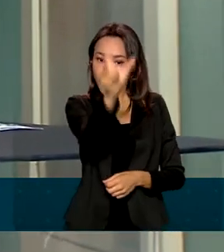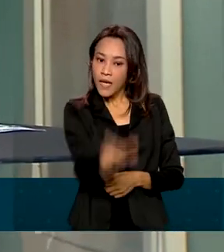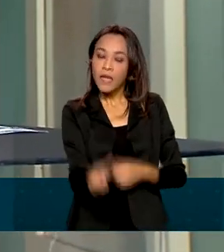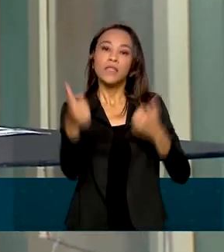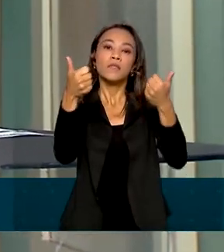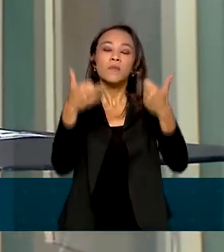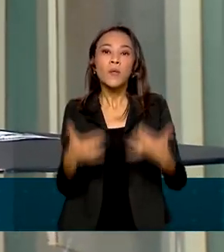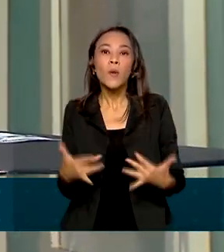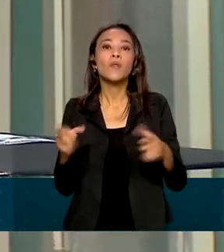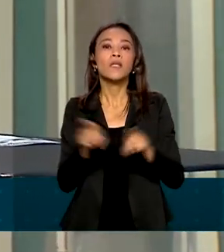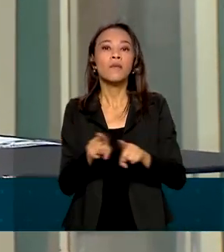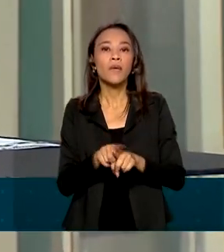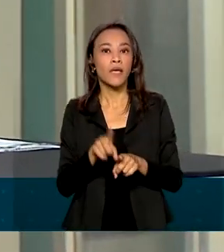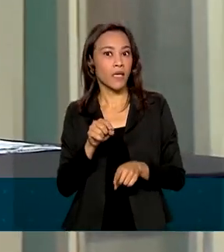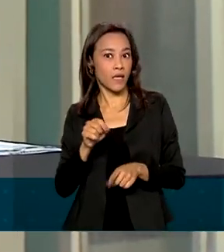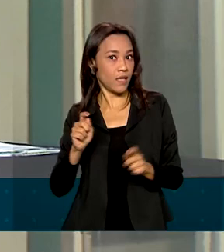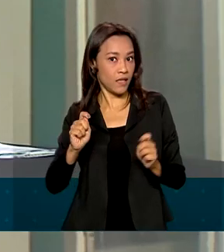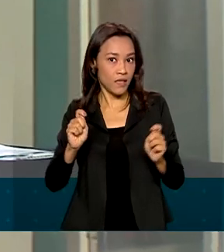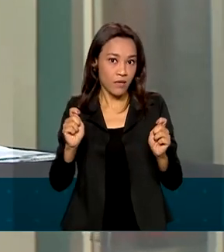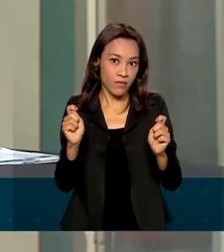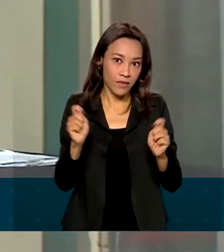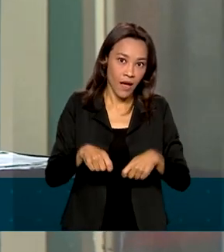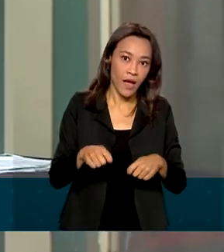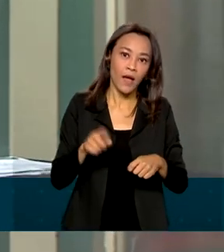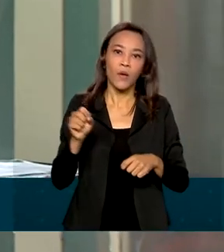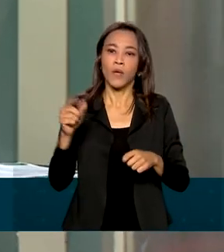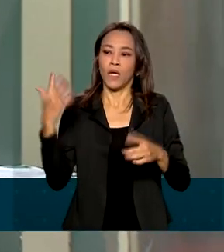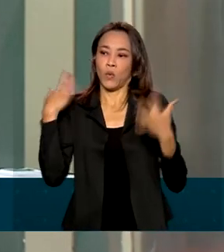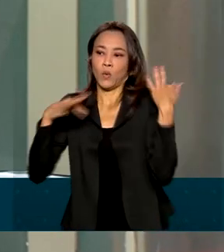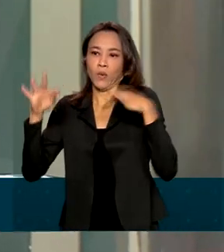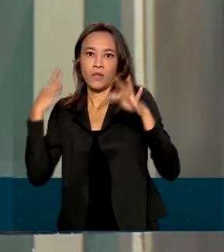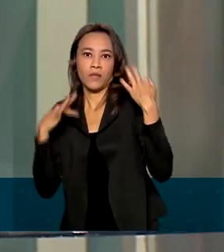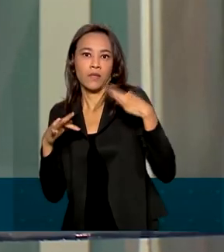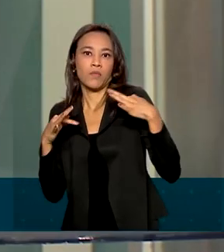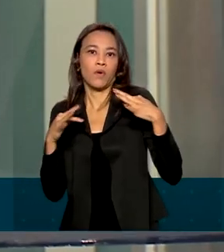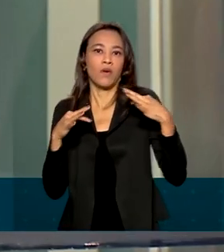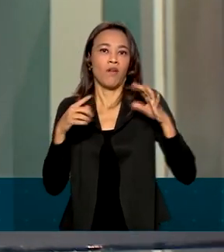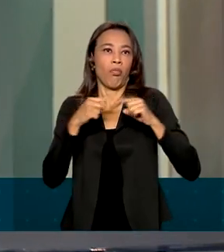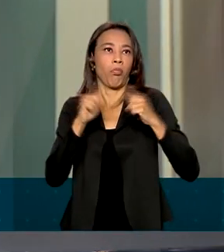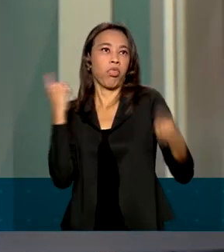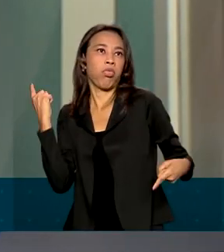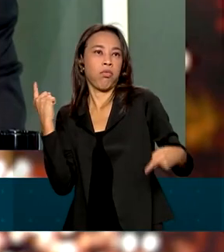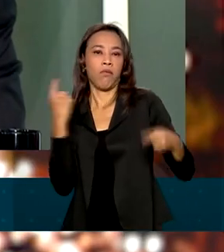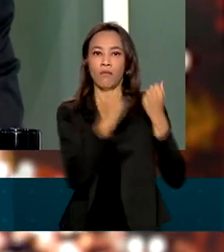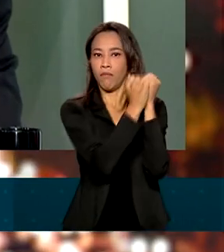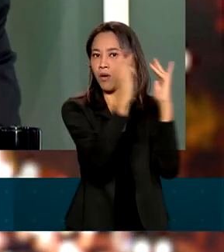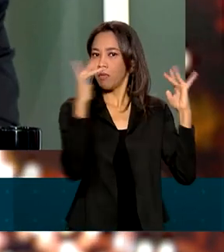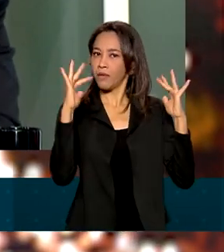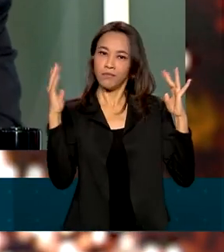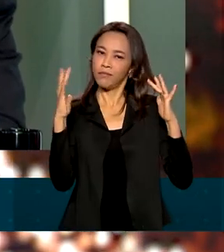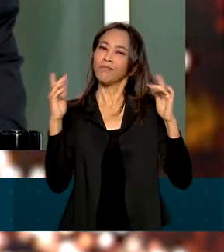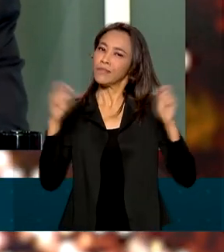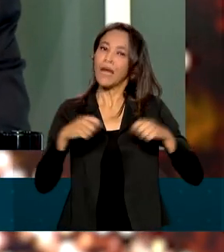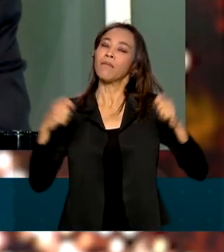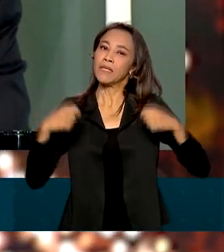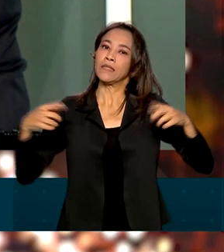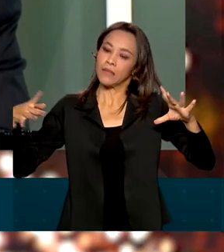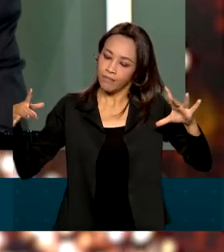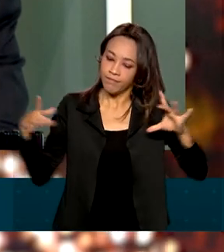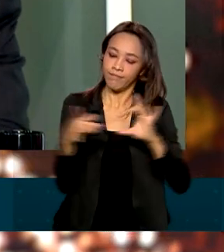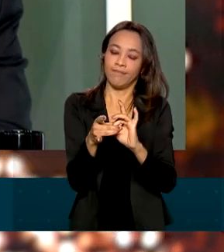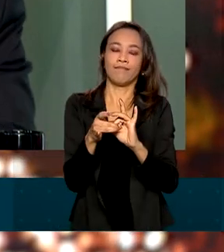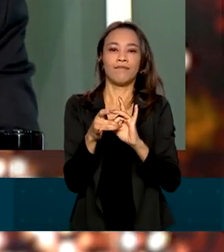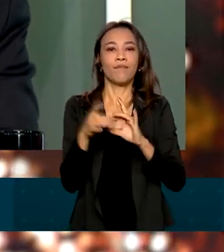Machado Filho afirmou que não é possível dissociar o turismo do meio ambiente preservado. Lembrou que o país oferece